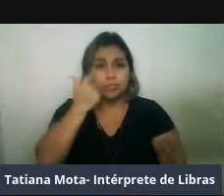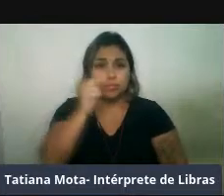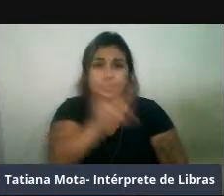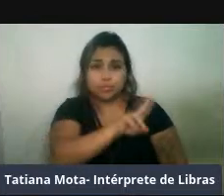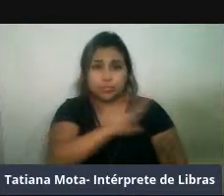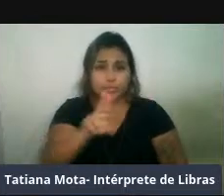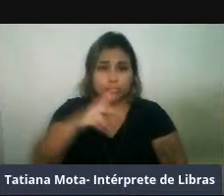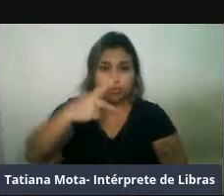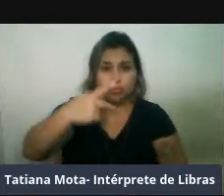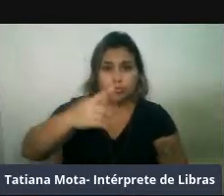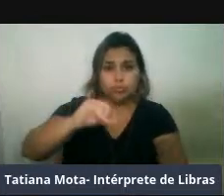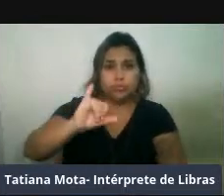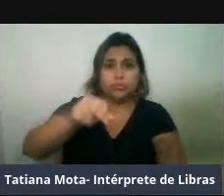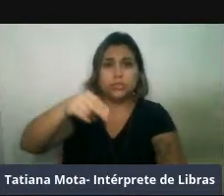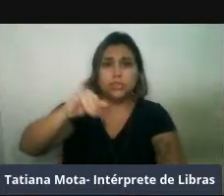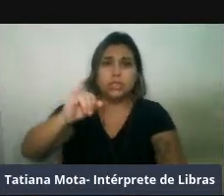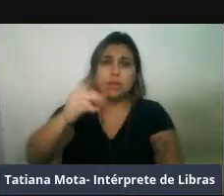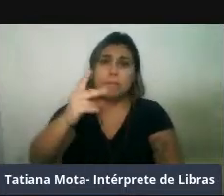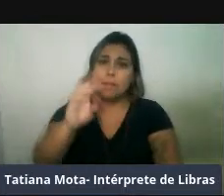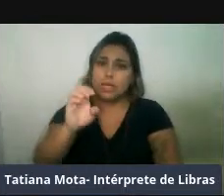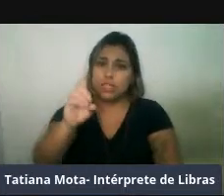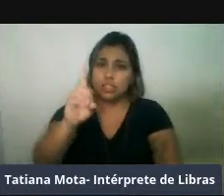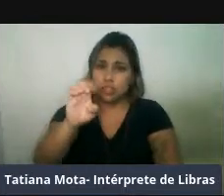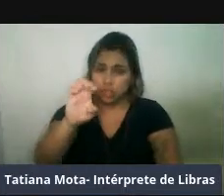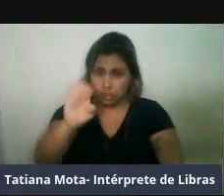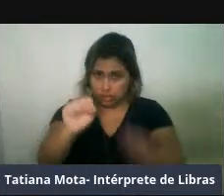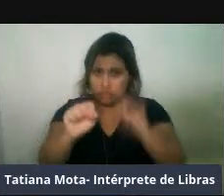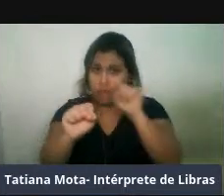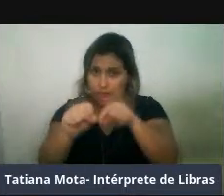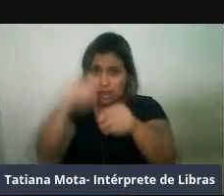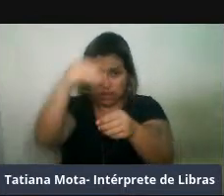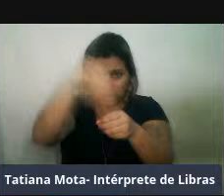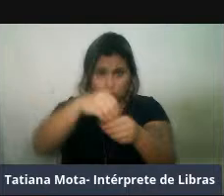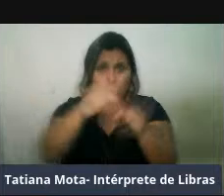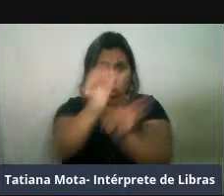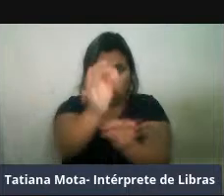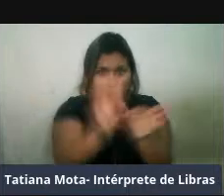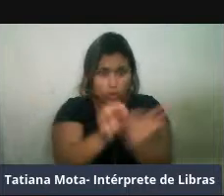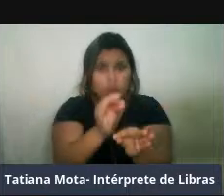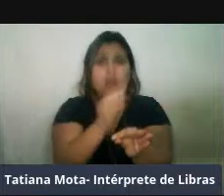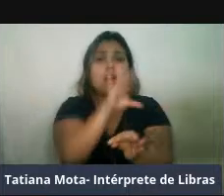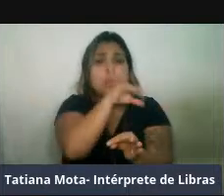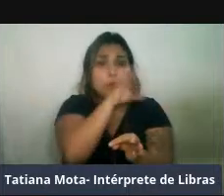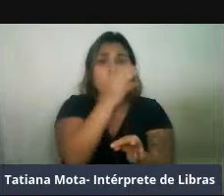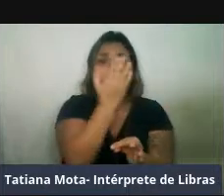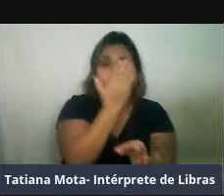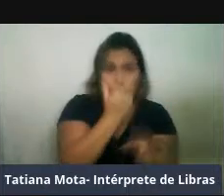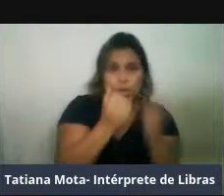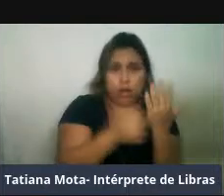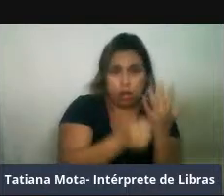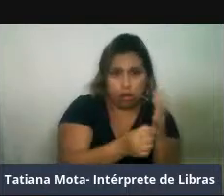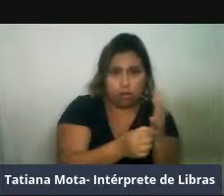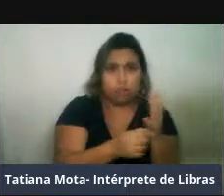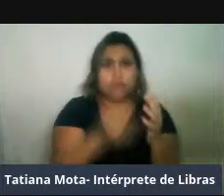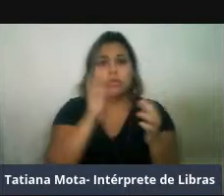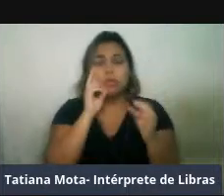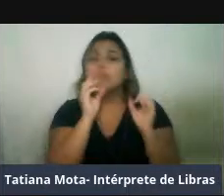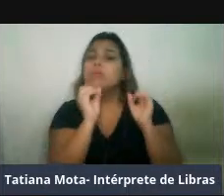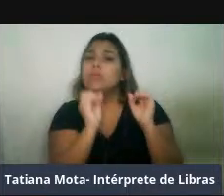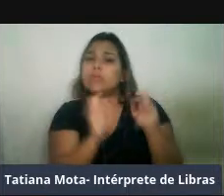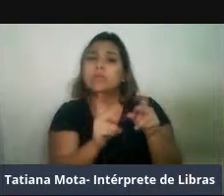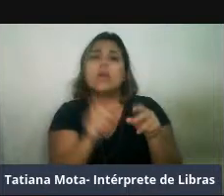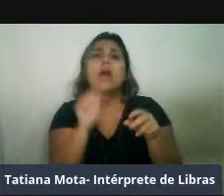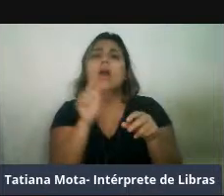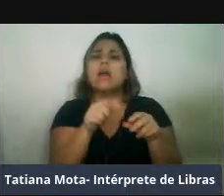carnívora, a gente tem esse grupo considerado hoje uma subordem, né, pinipédia, há questões aí